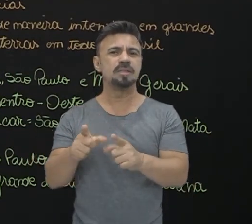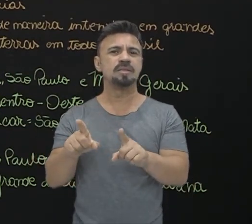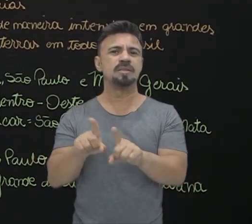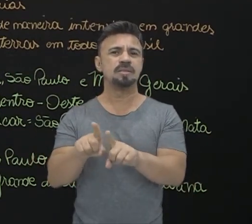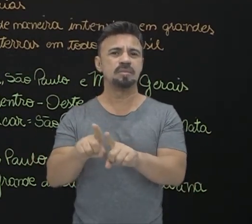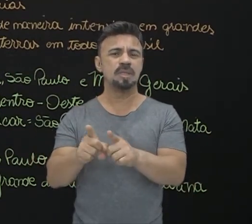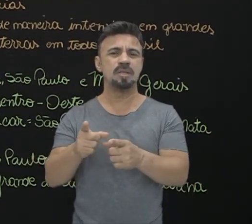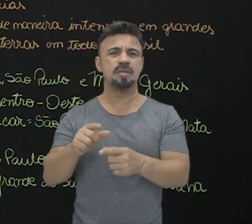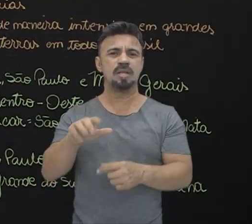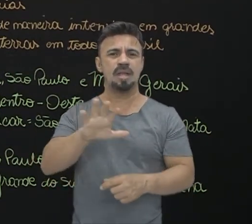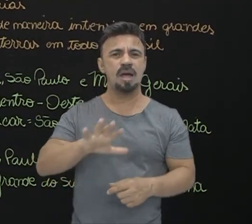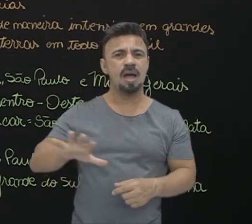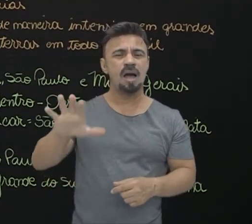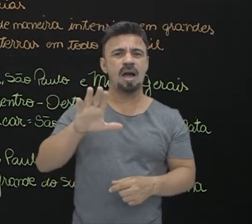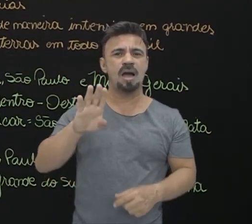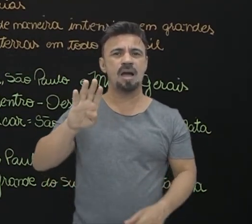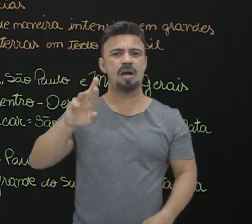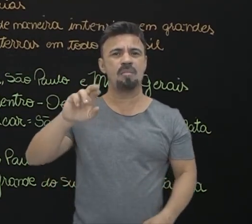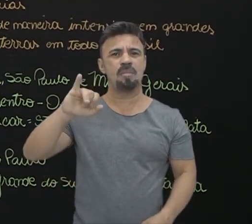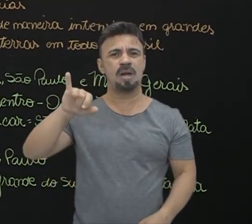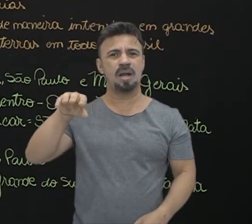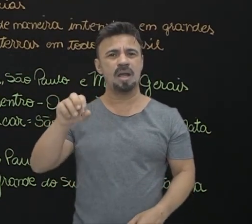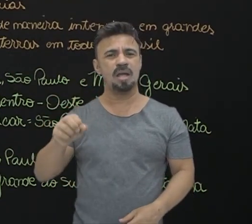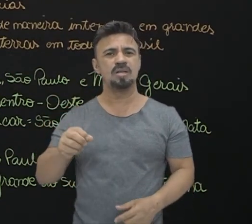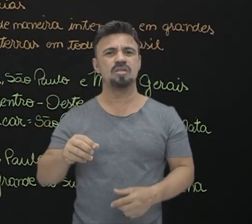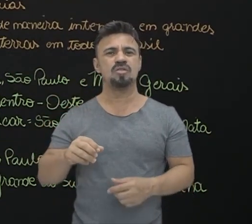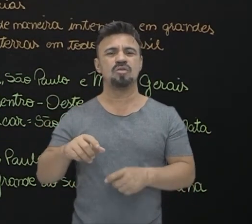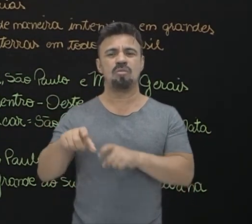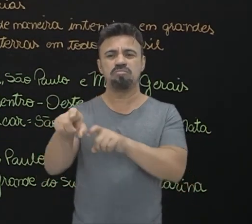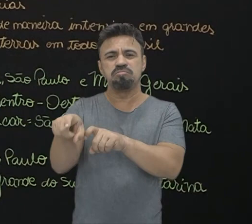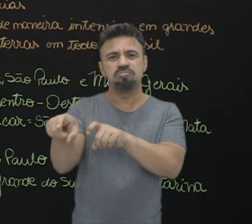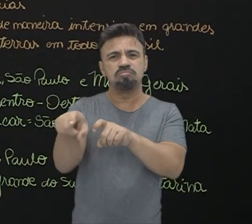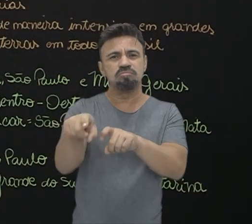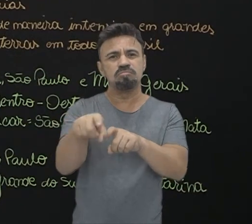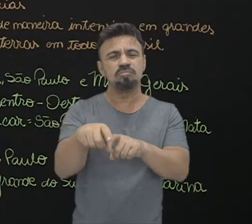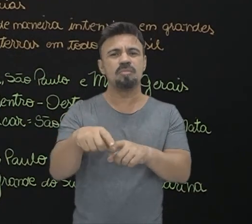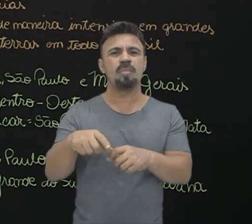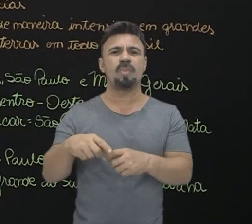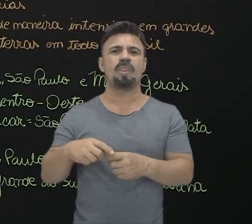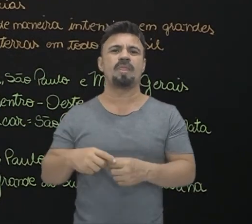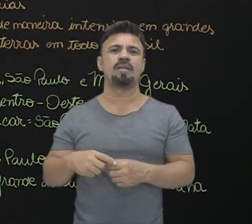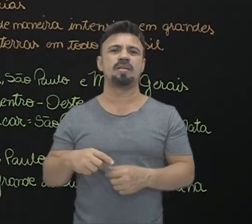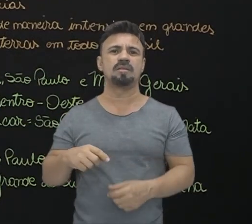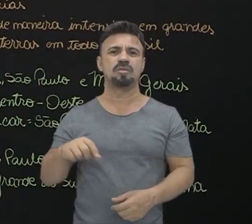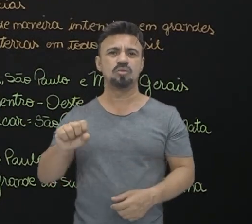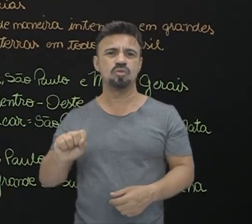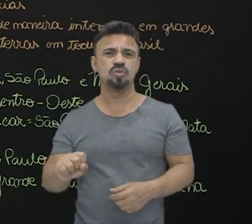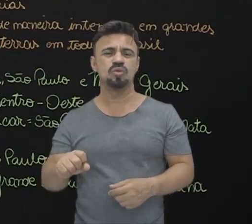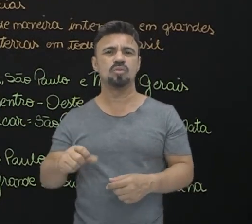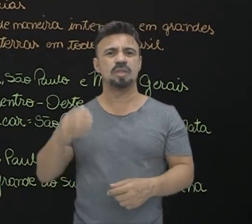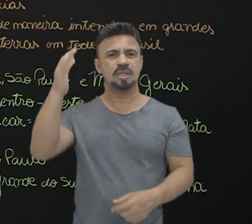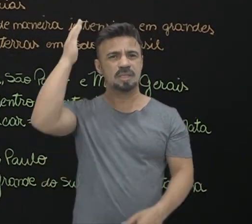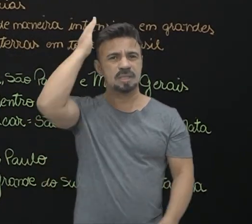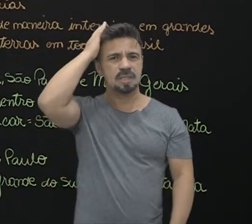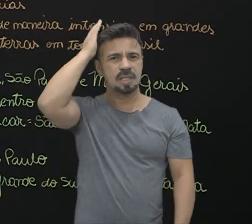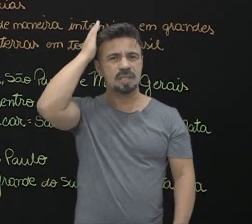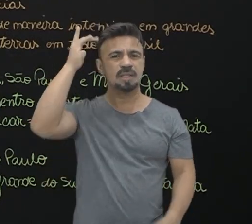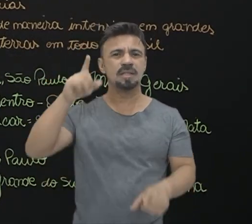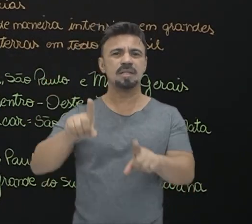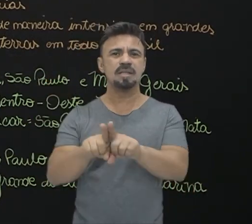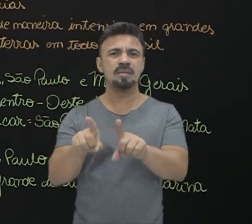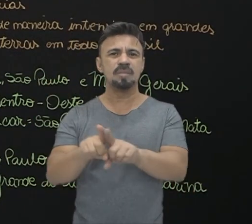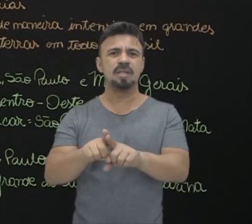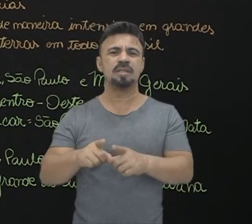áreas de brejos, os arroios, principalmente no Rio Grande do Sul e em Santa Catarina, que vai